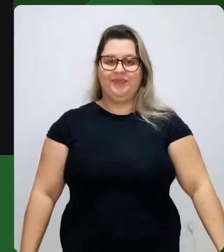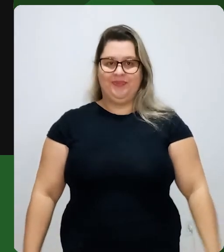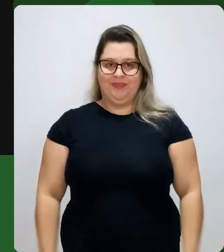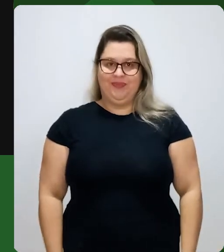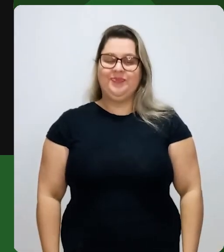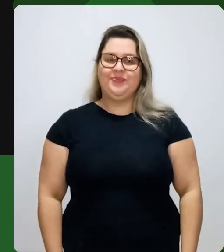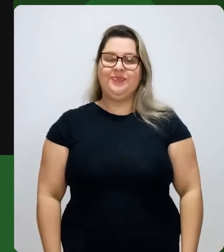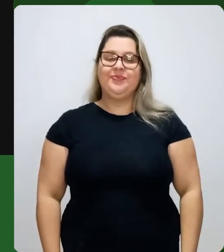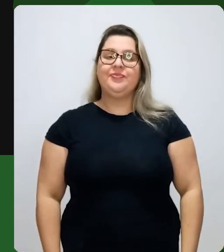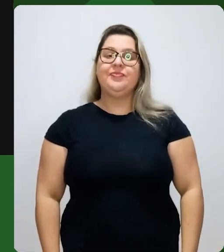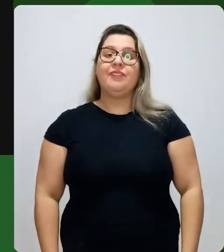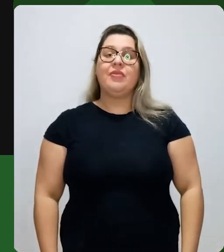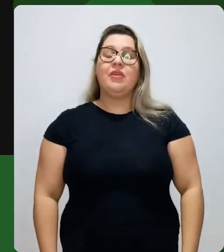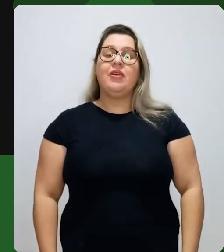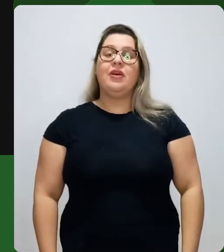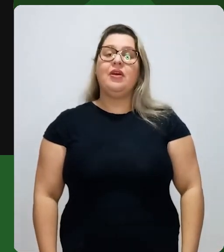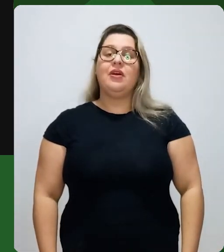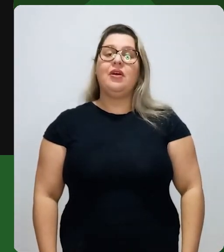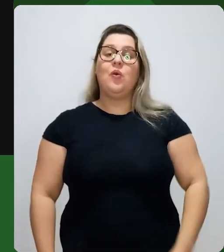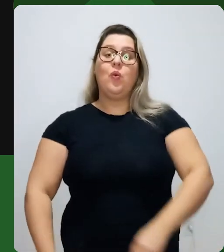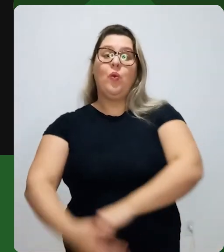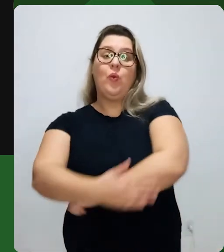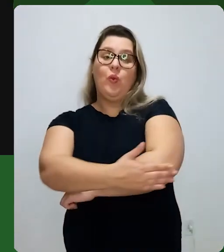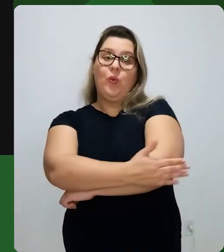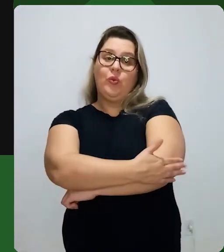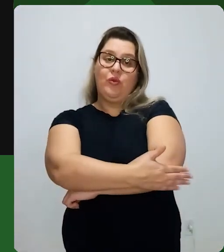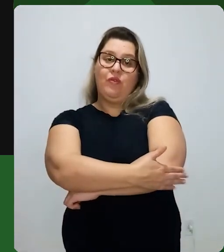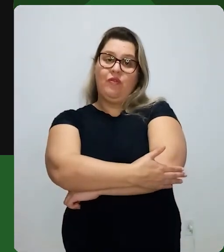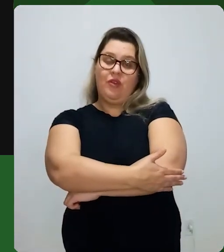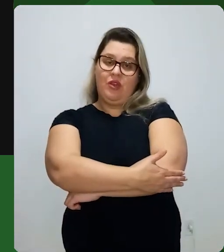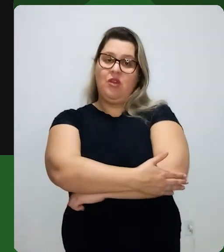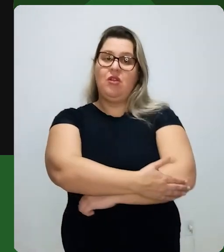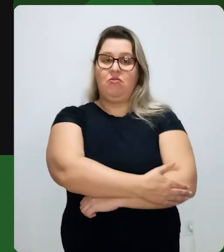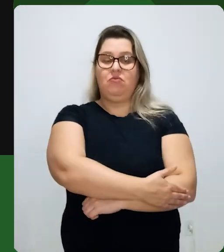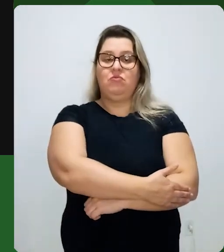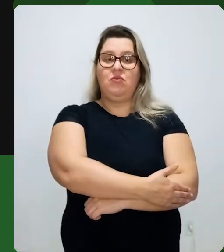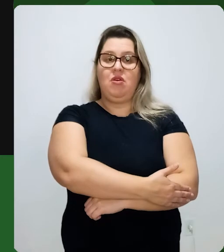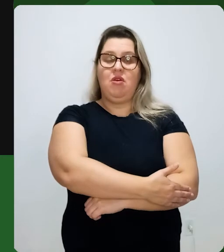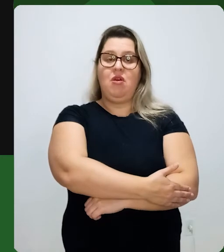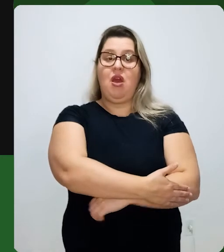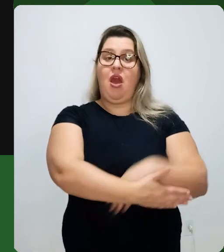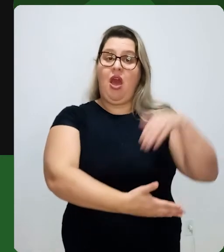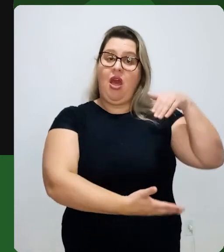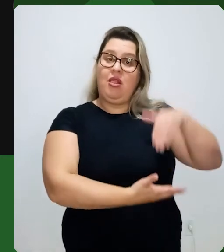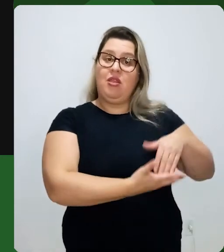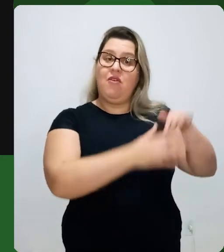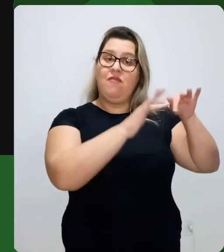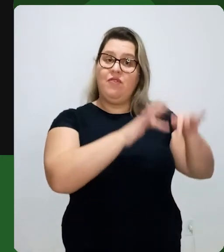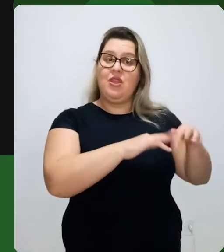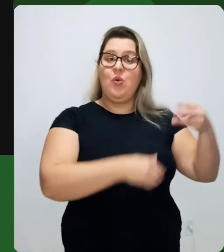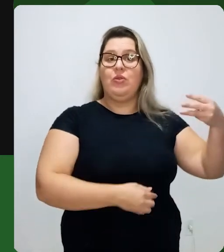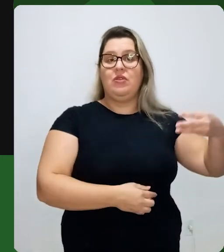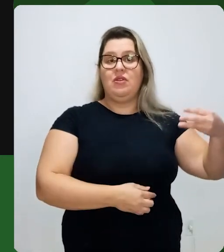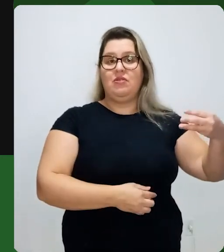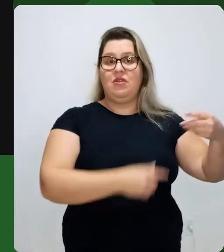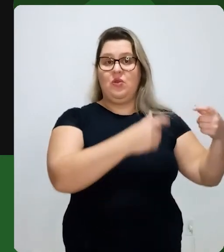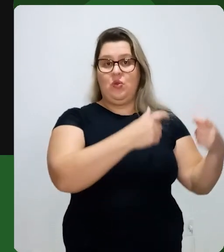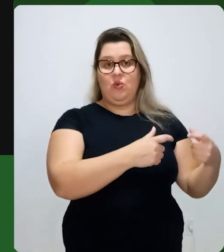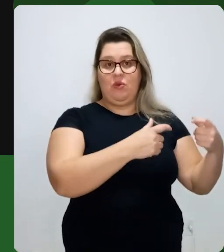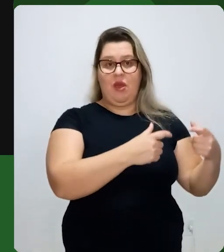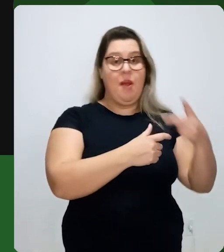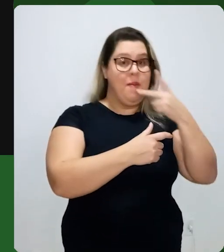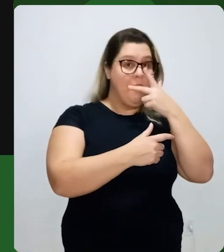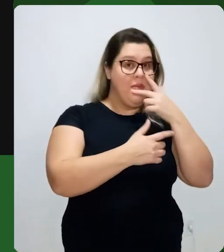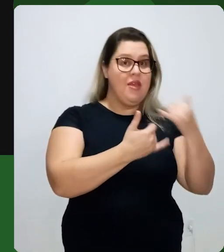a gravidade puxa... O cotovelo daria aqui no final do terceiro espaço, ou seja, na mesma